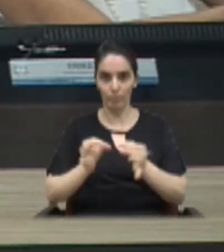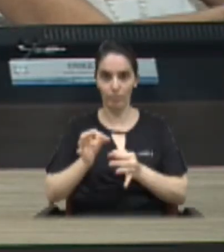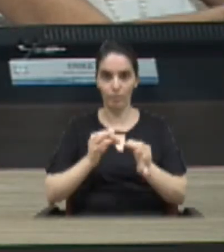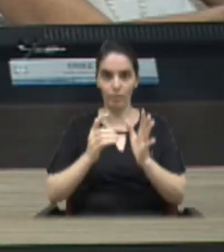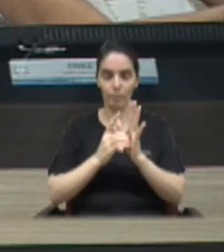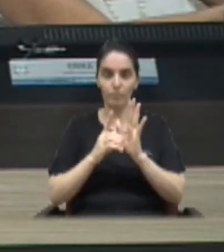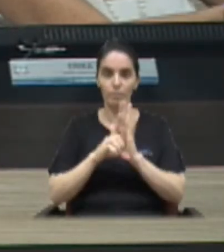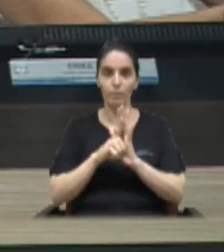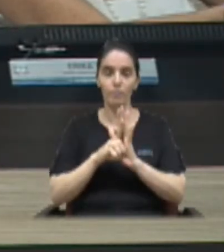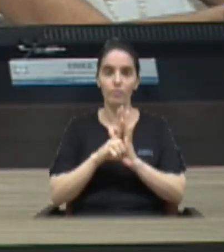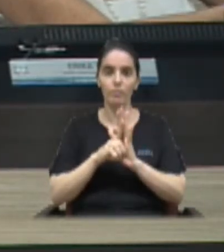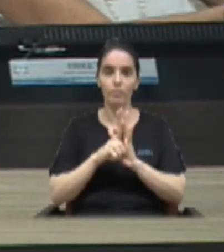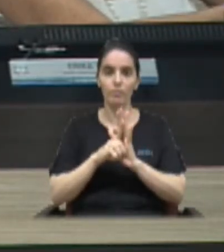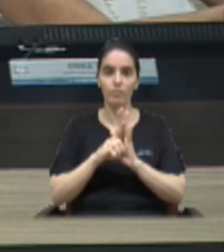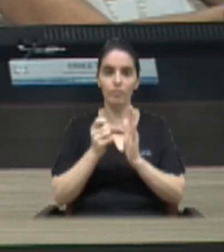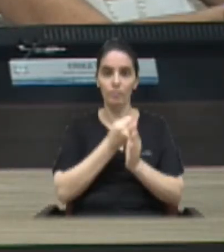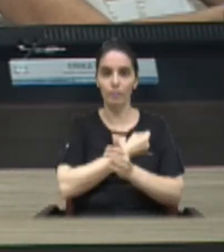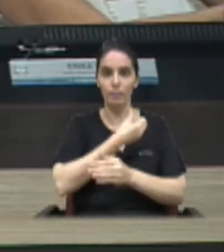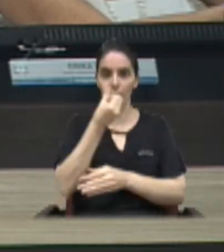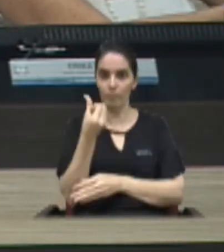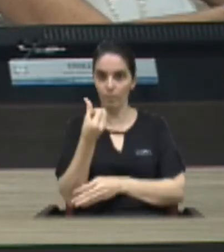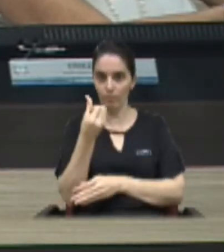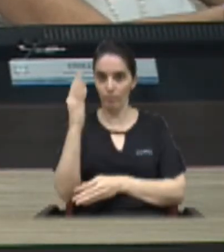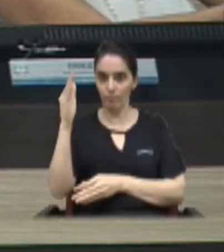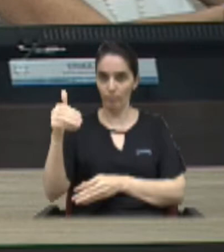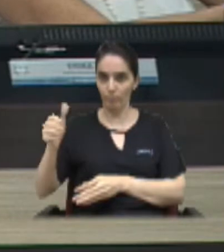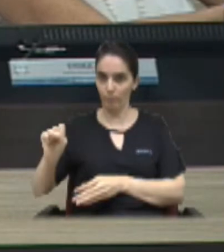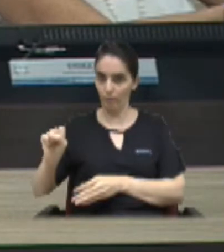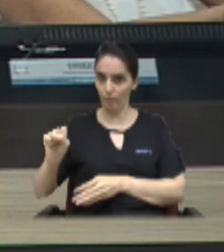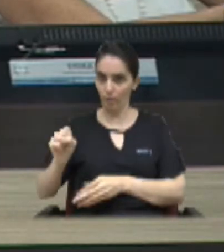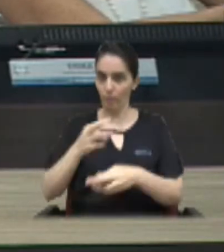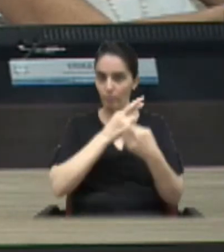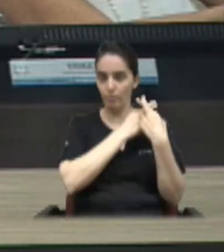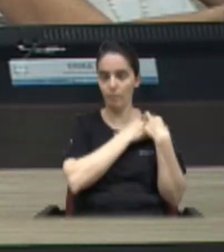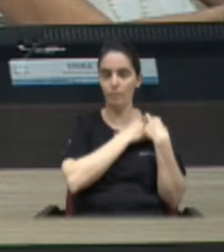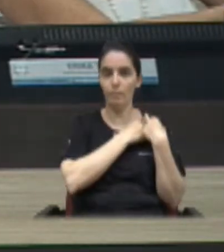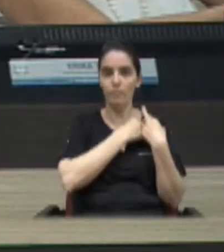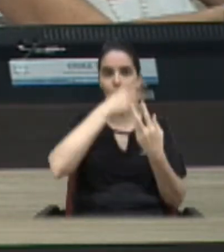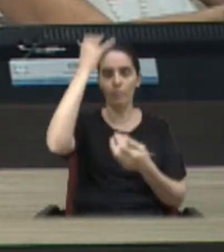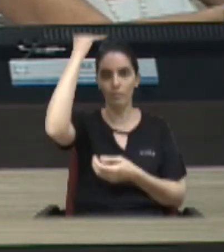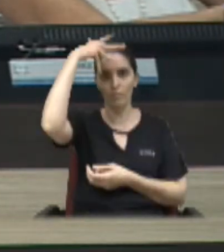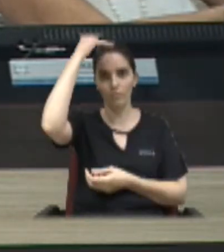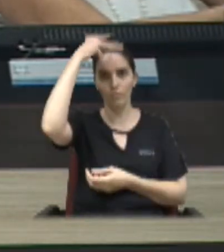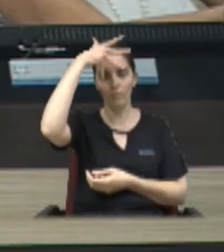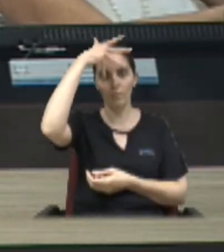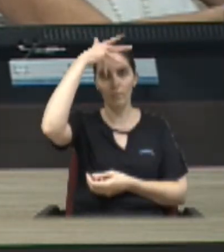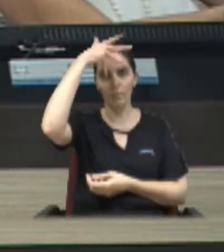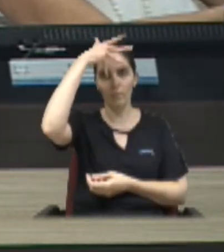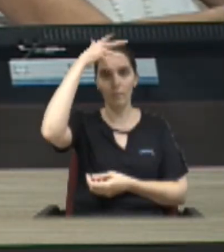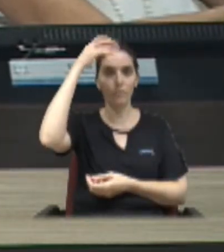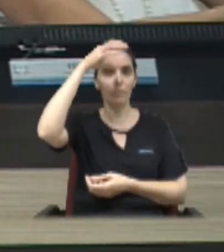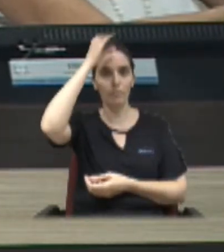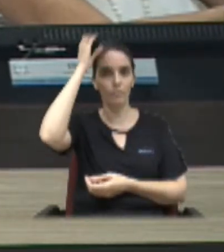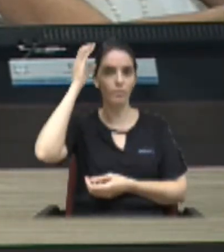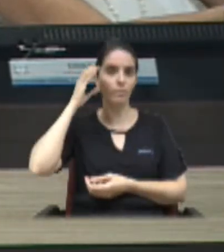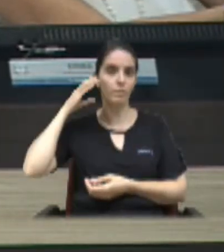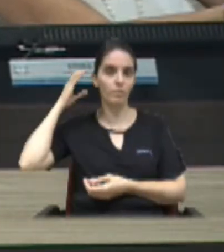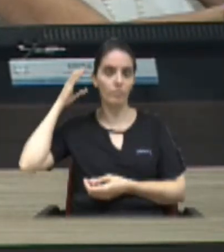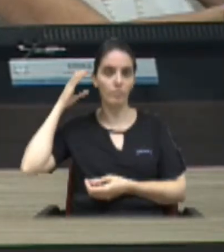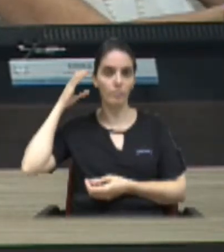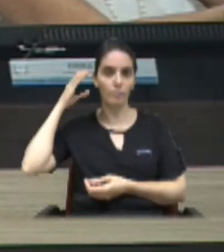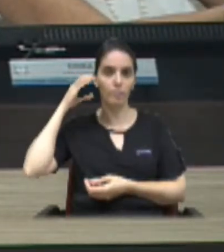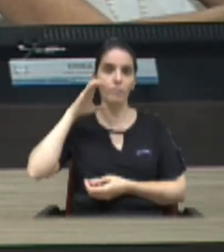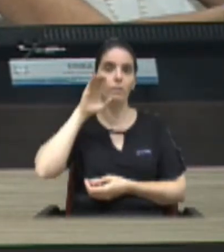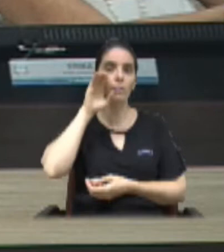decreto legislativo número 6 2018 de autoria das vereadoras Érica Cristina Tanque Moia Carolina de Moraes Pontes